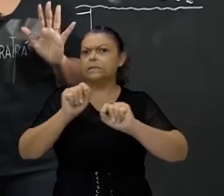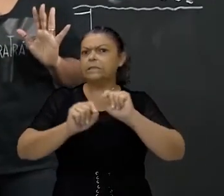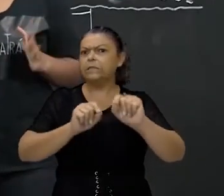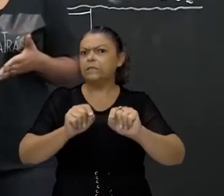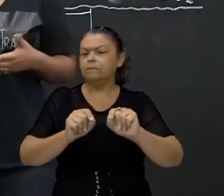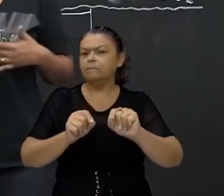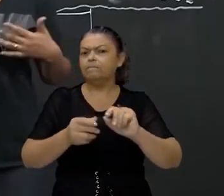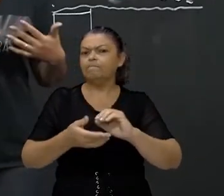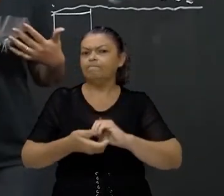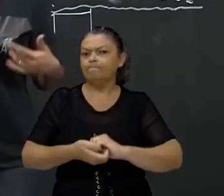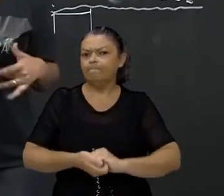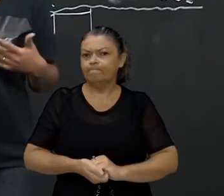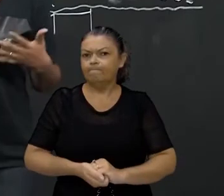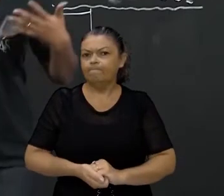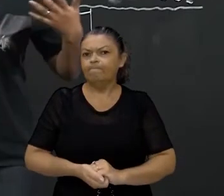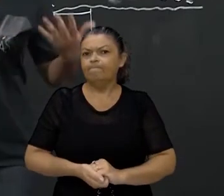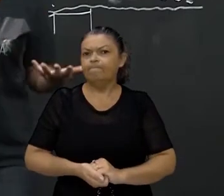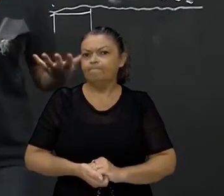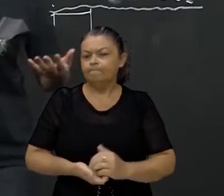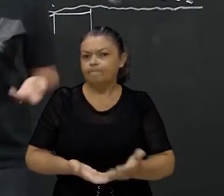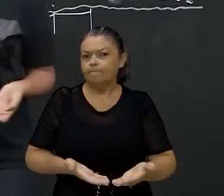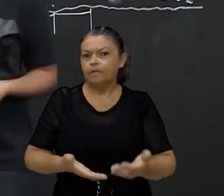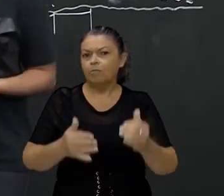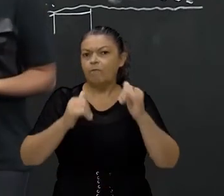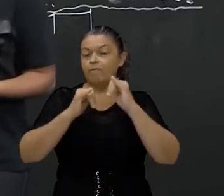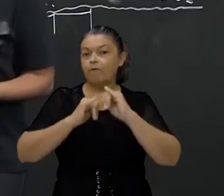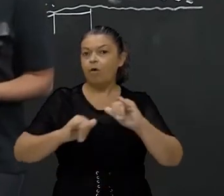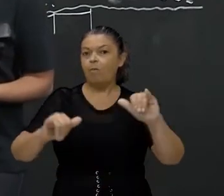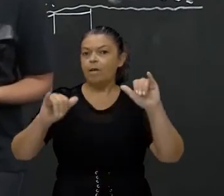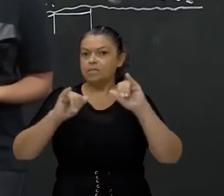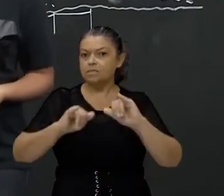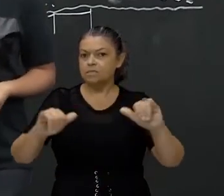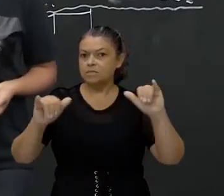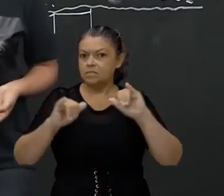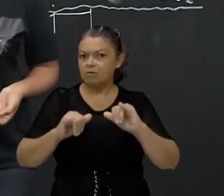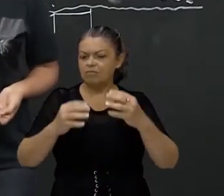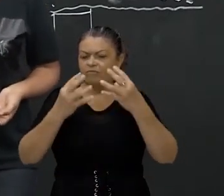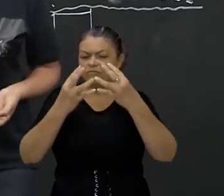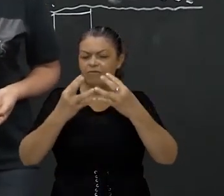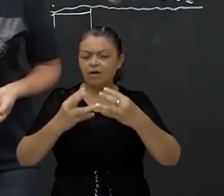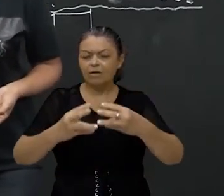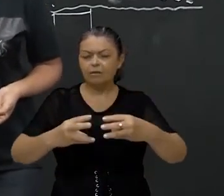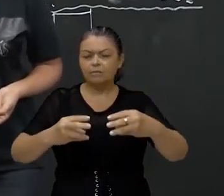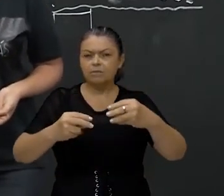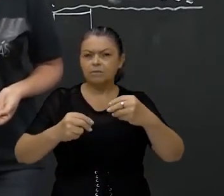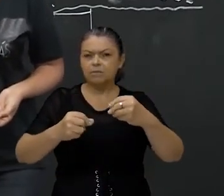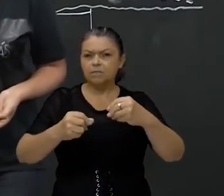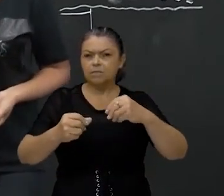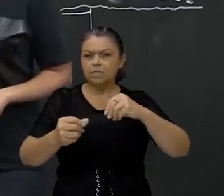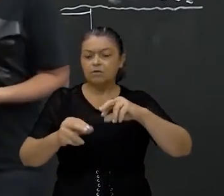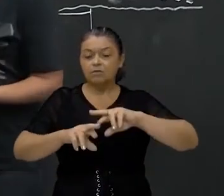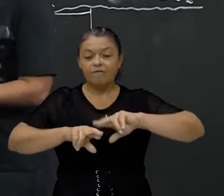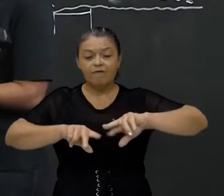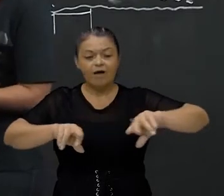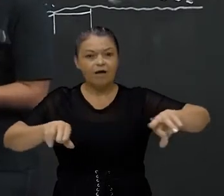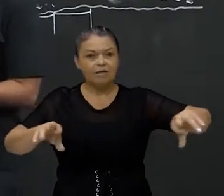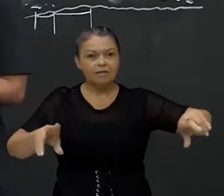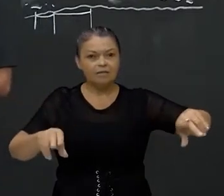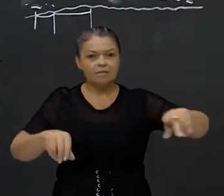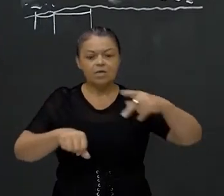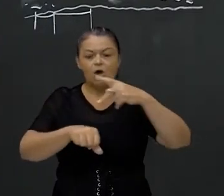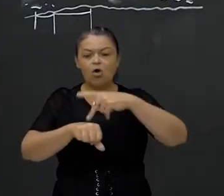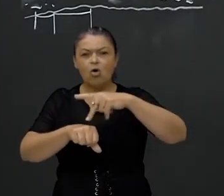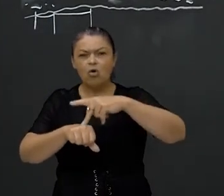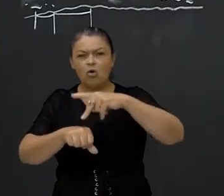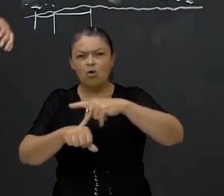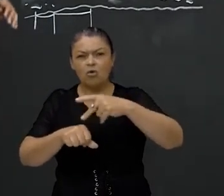tipo de formação. Mas uma formação, assim, mais tradicional, seria a fragmentação de outras rochas. Eu tenho, por exemplo,